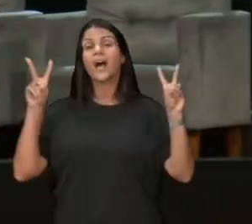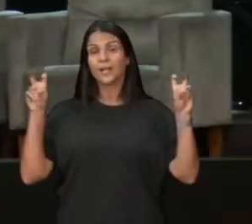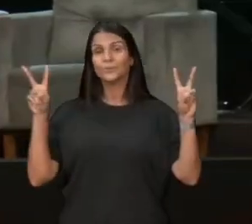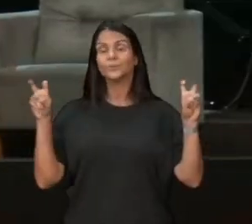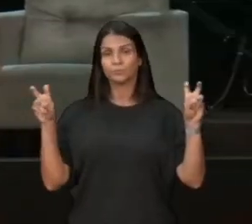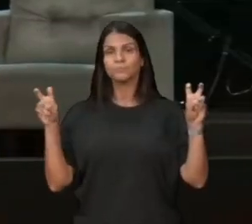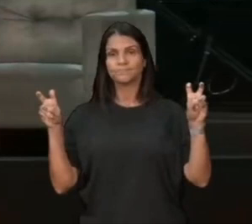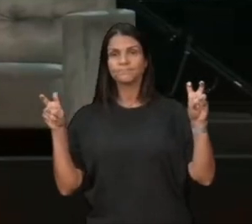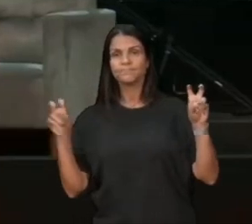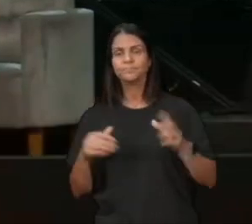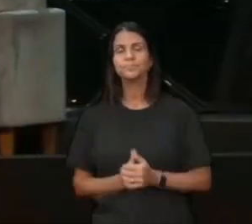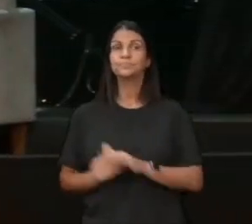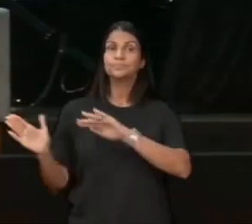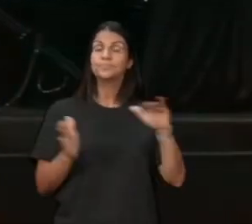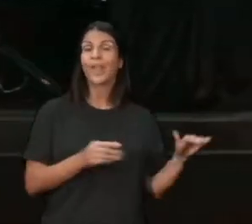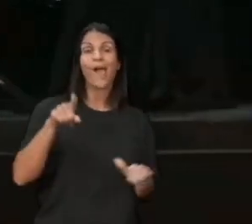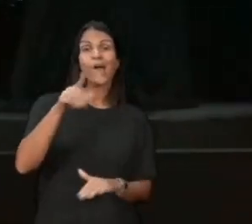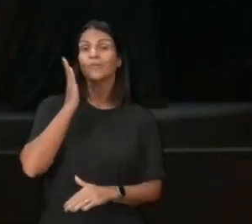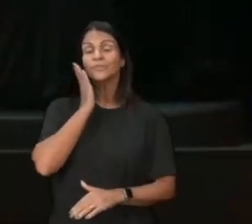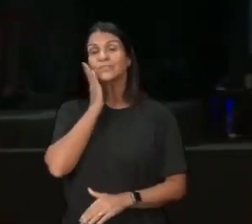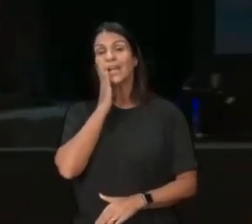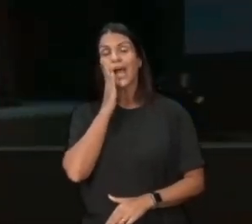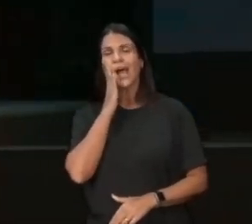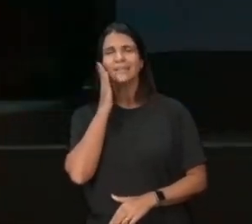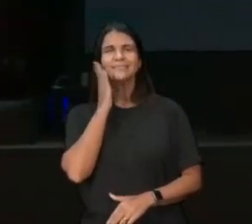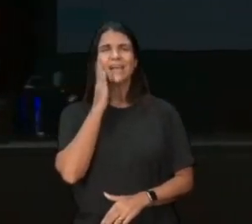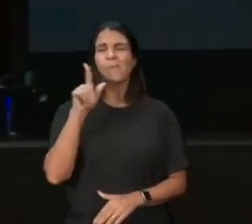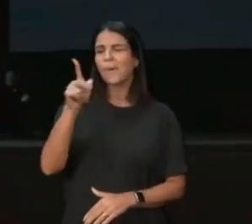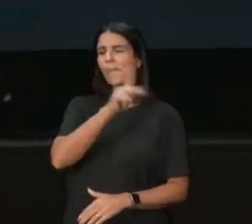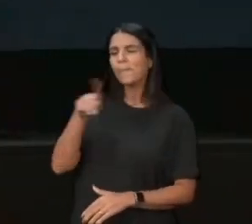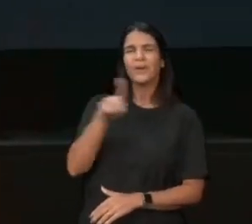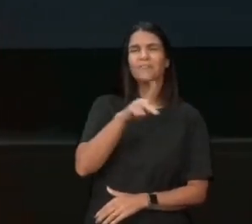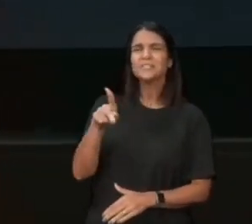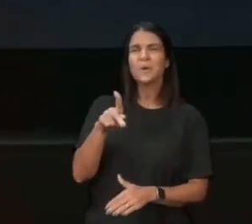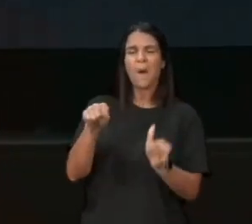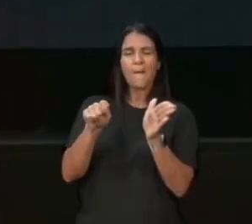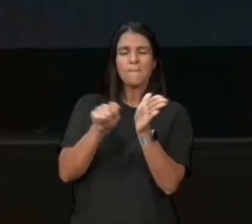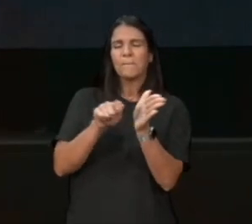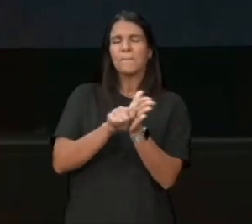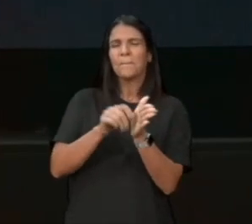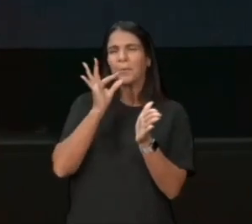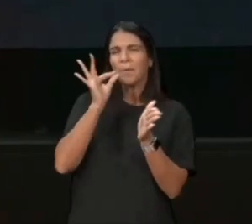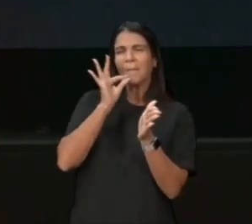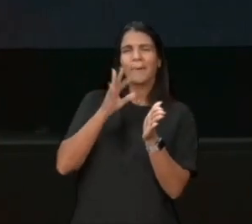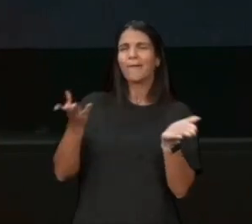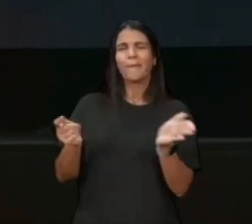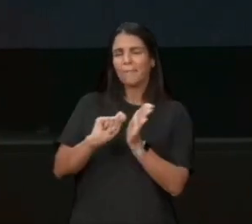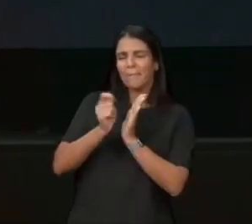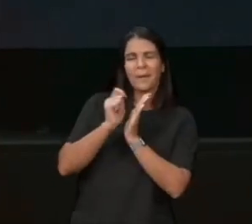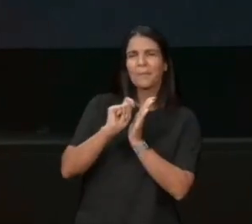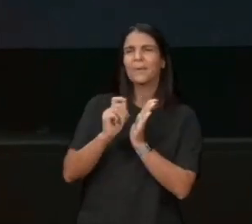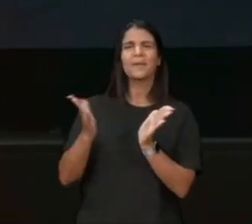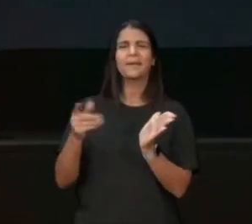você escuta lá, o seu professor maconheiro, falar besteira, e fica imitando, seu pai é trabalhador, sua mãe passou uma luta danada, seu